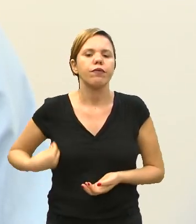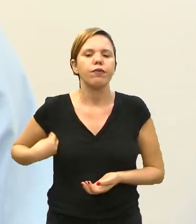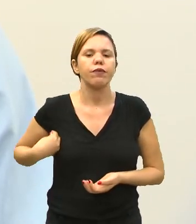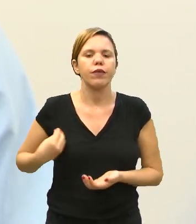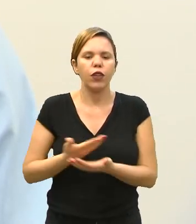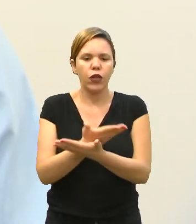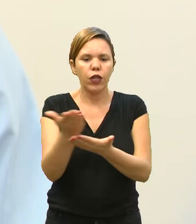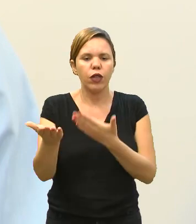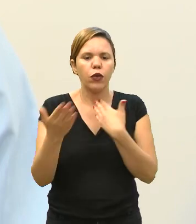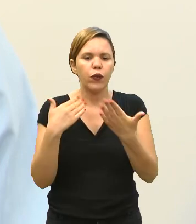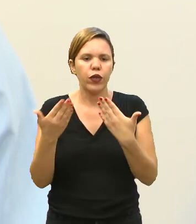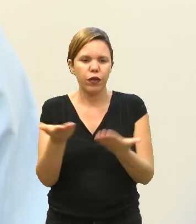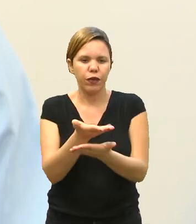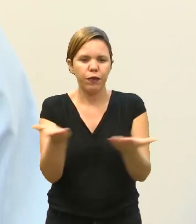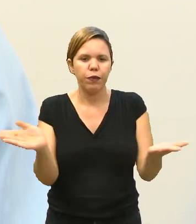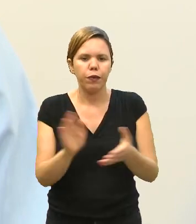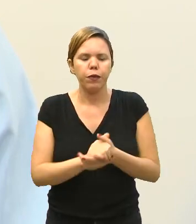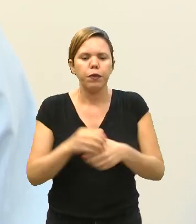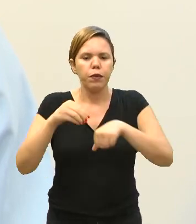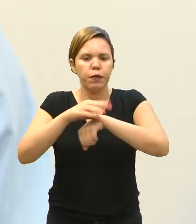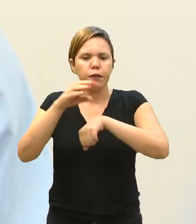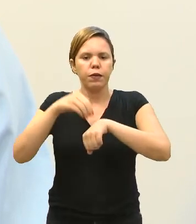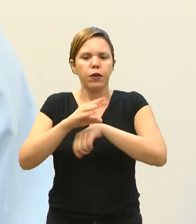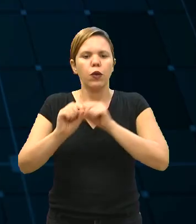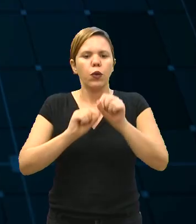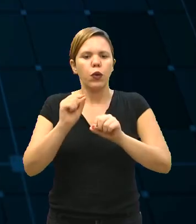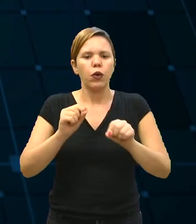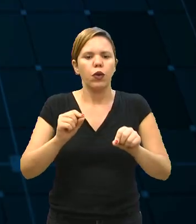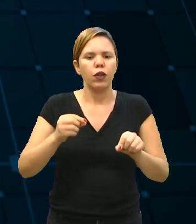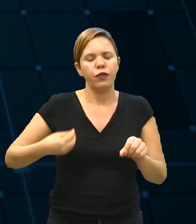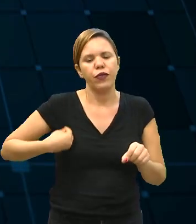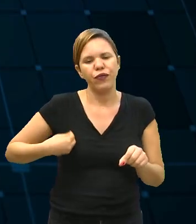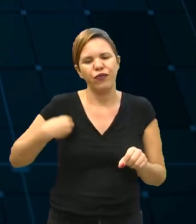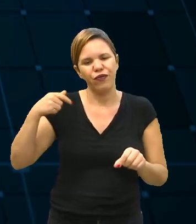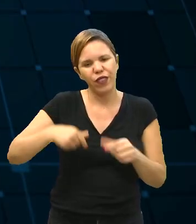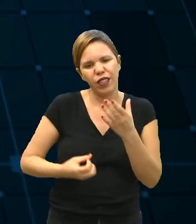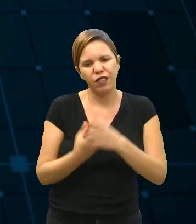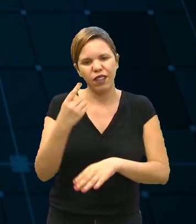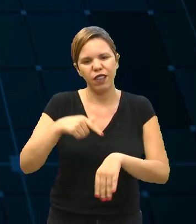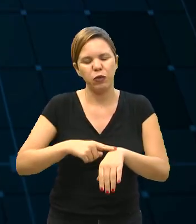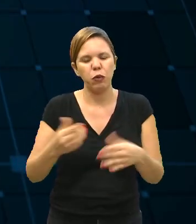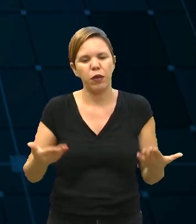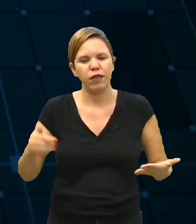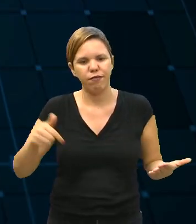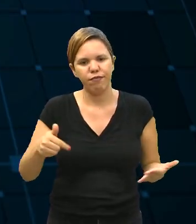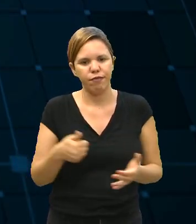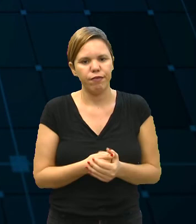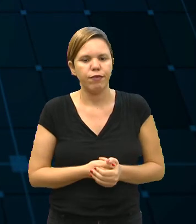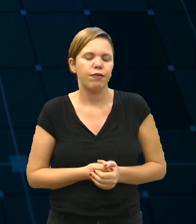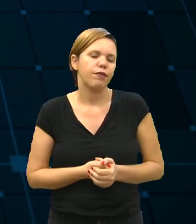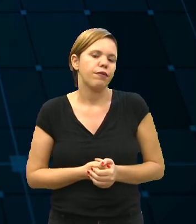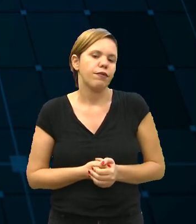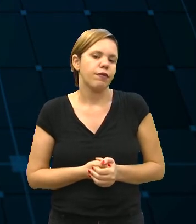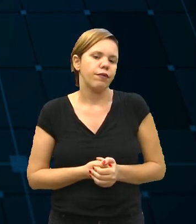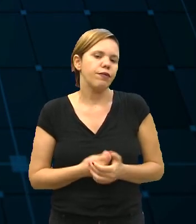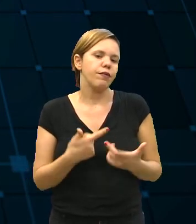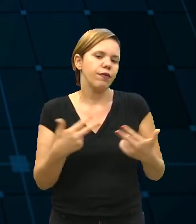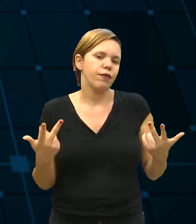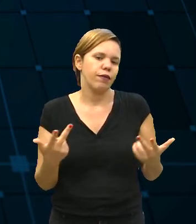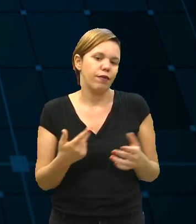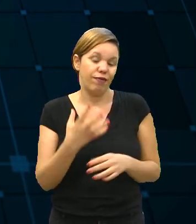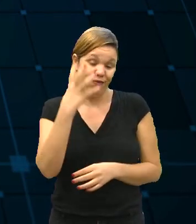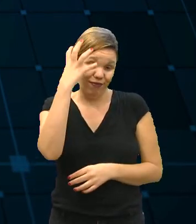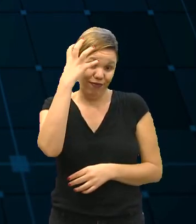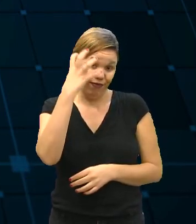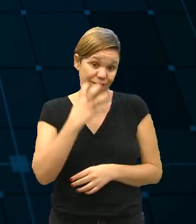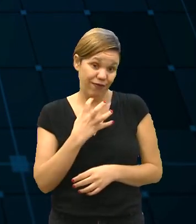estar aqui conversando com vocês, né? Passando um pouco daquilo que eu estou vivendo aqui nesse momento, né? E